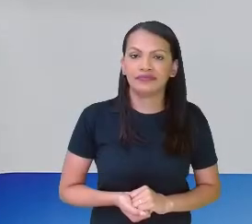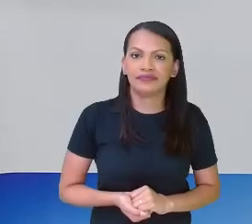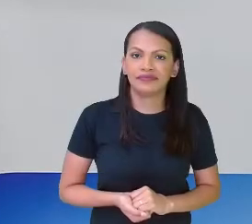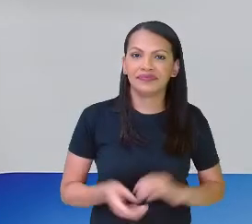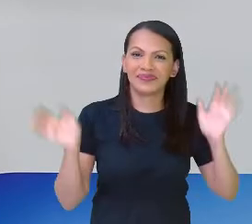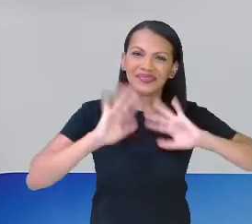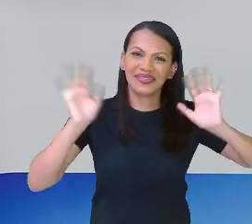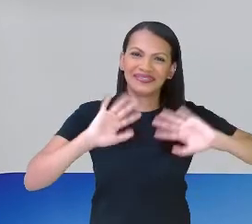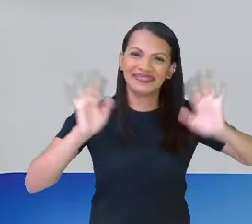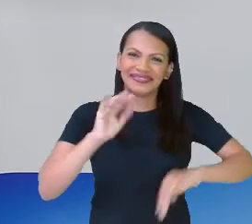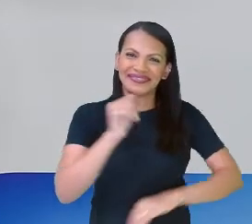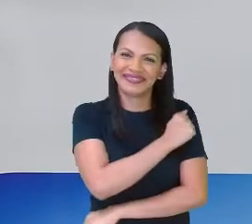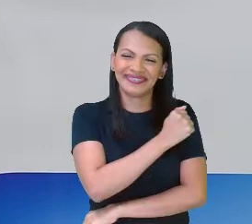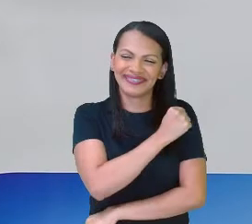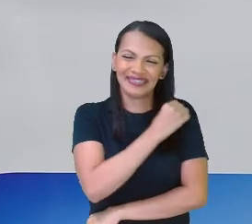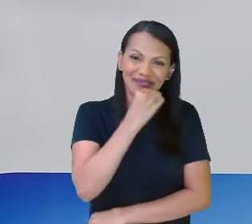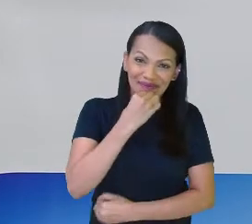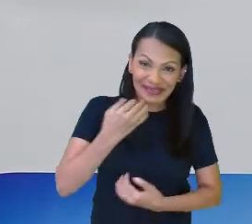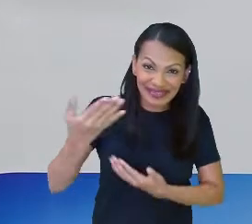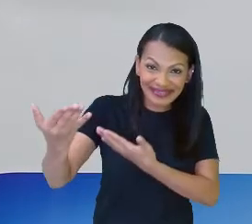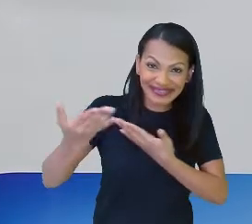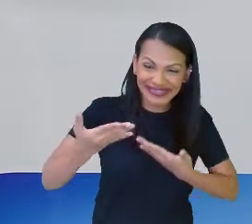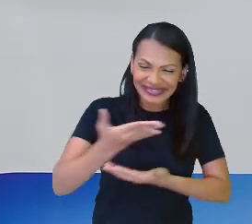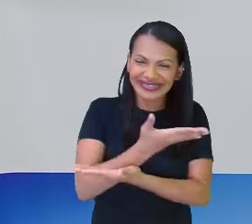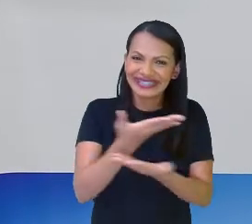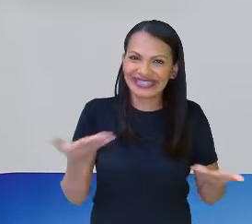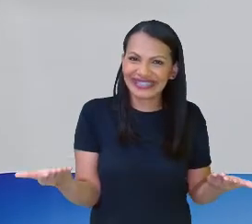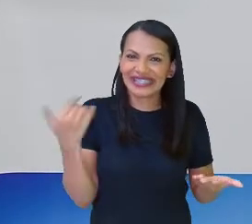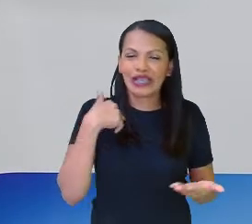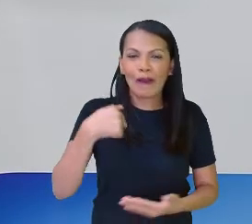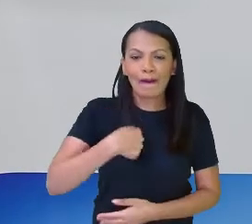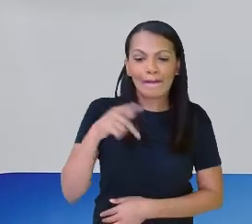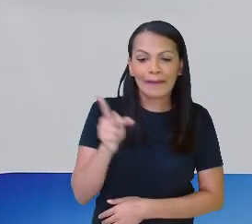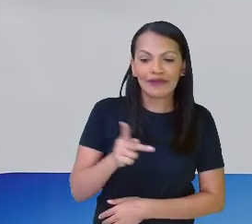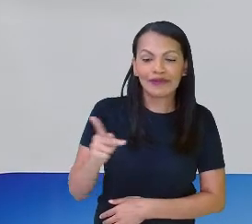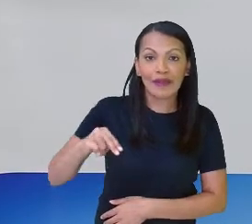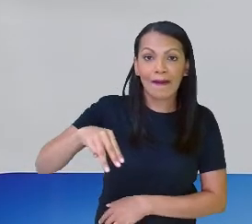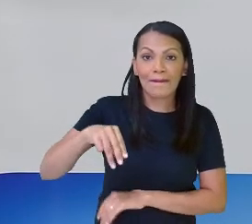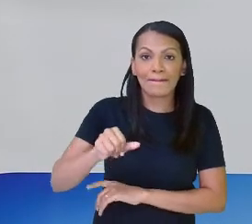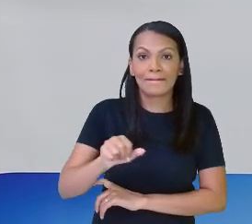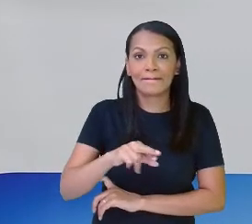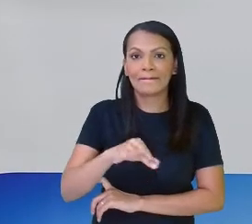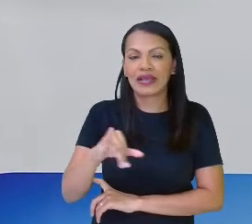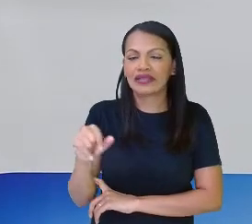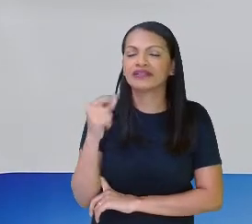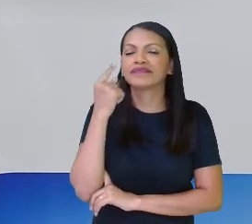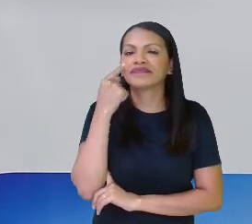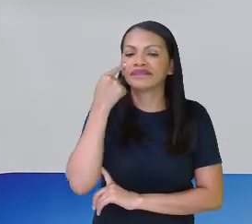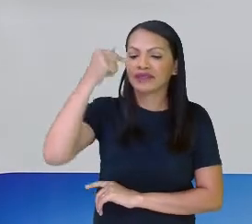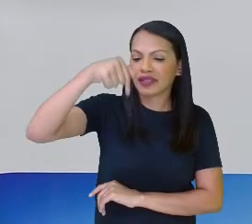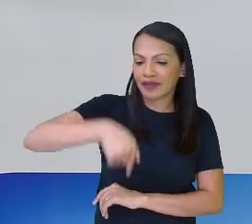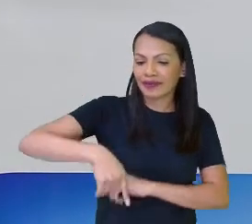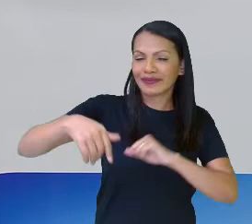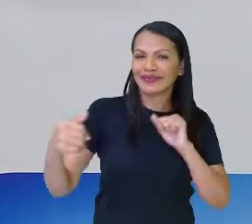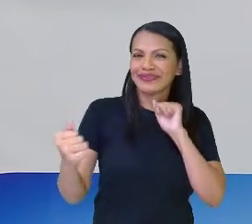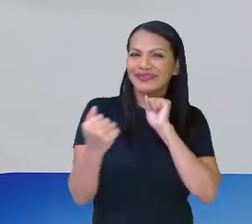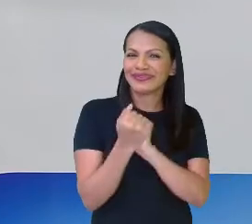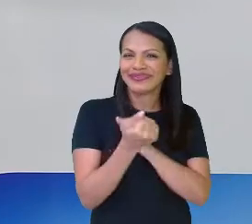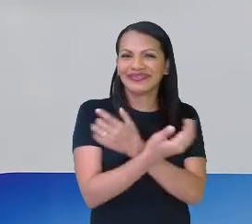Olá pessoal, sejam muito bem-vindos, eu sou a professora Márcia Cristina, vou ficar aqui, né,